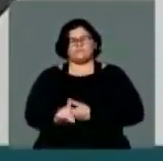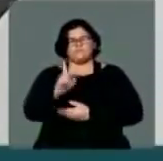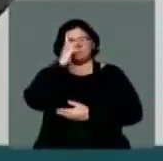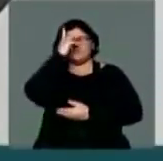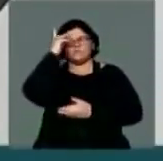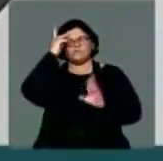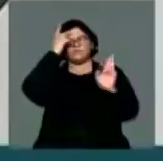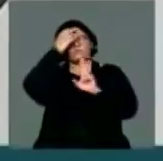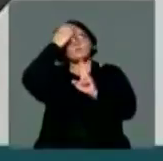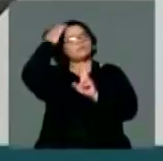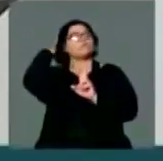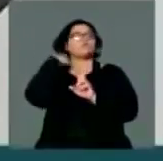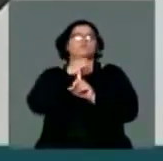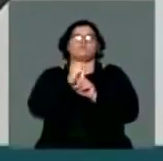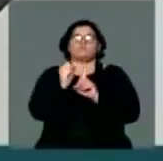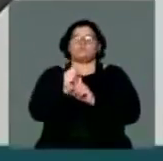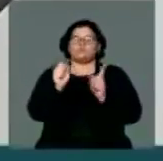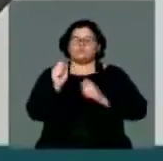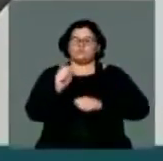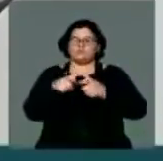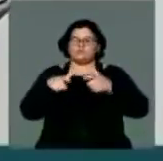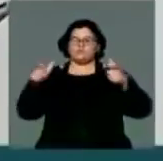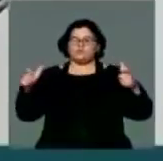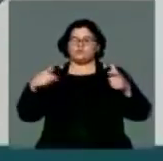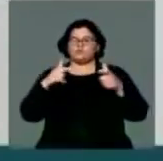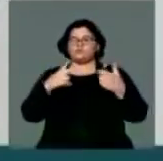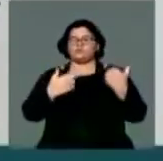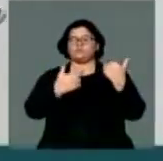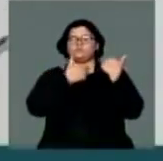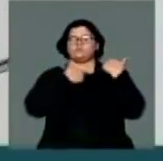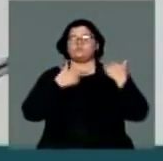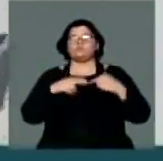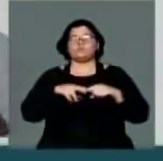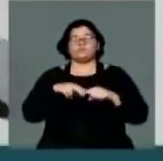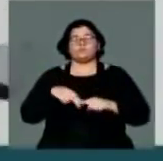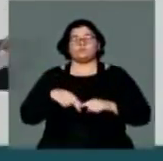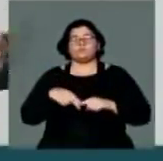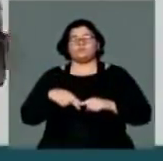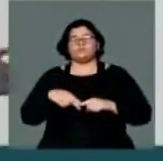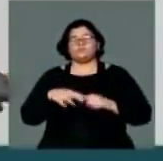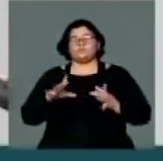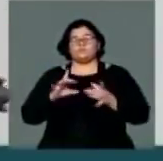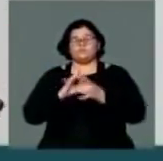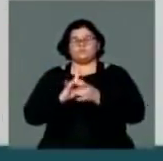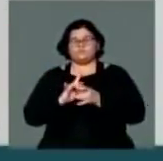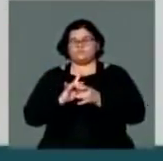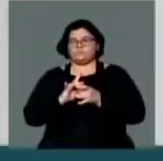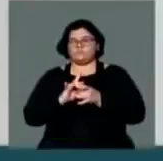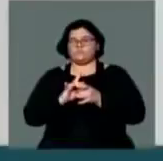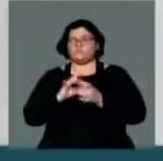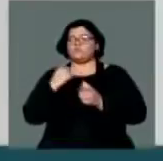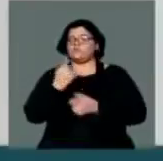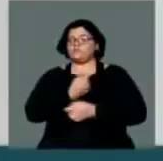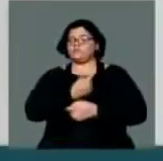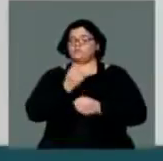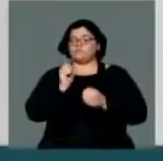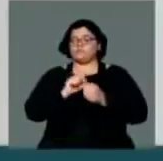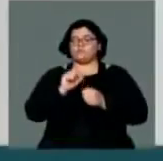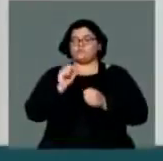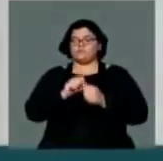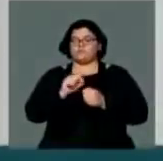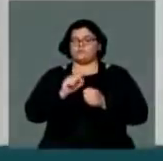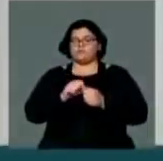sociedade civil, para que ampliem suas funções. Isto, aliado ao fato de se fazer uma...